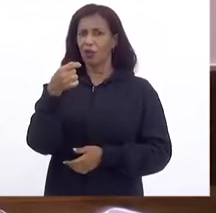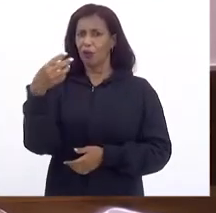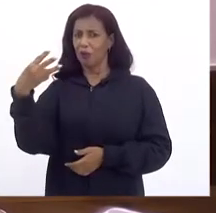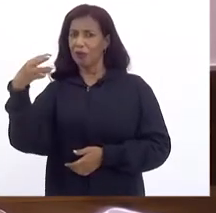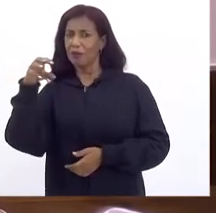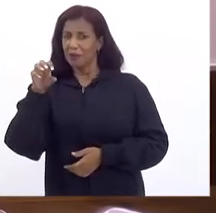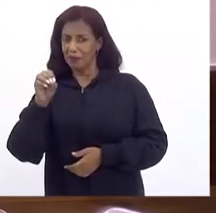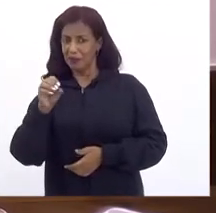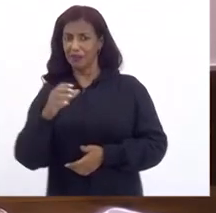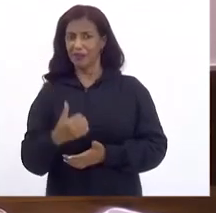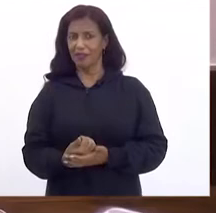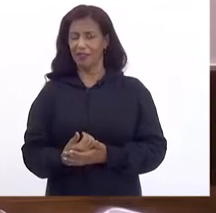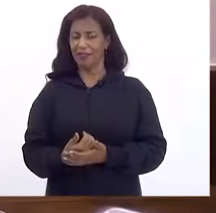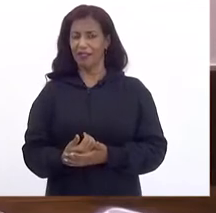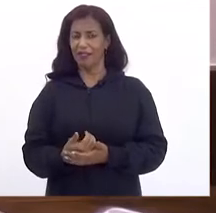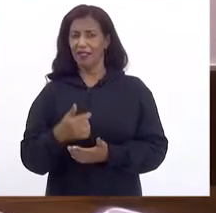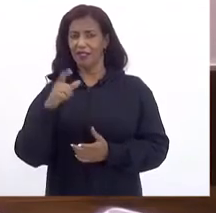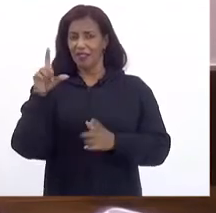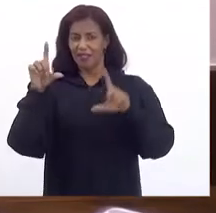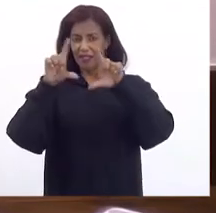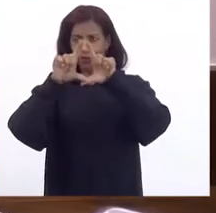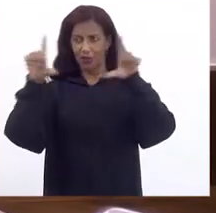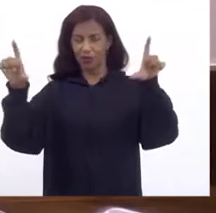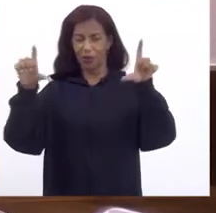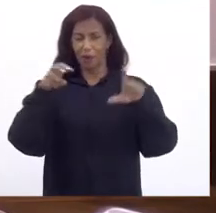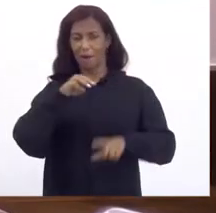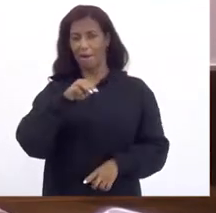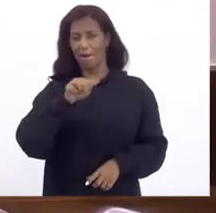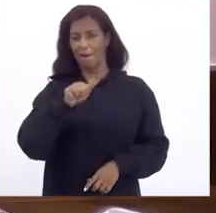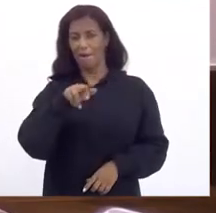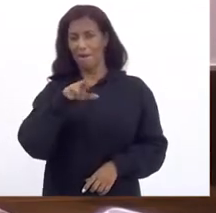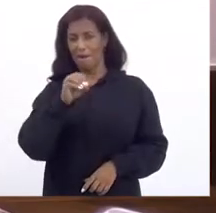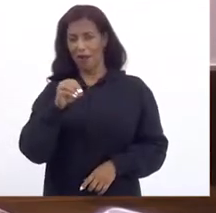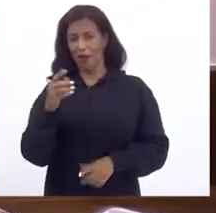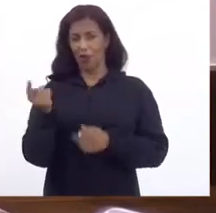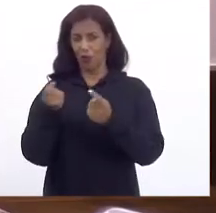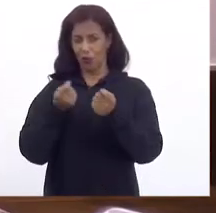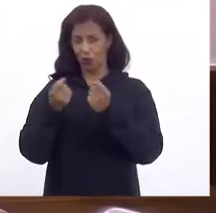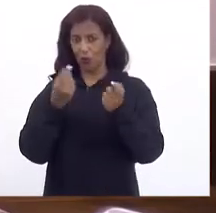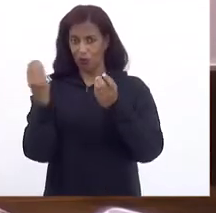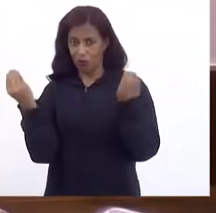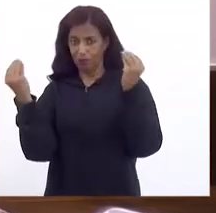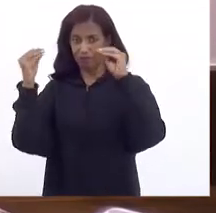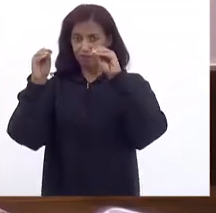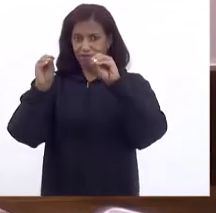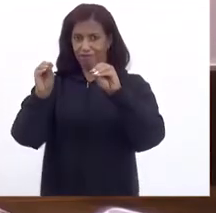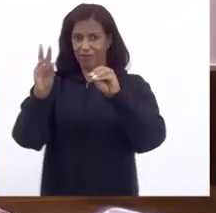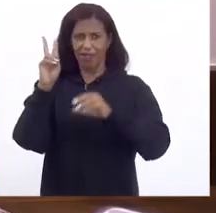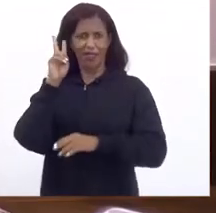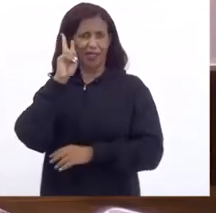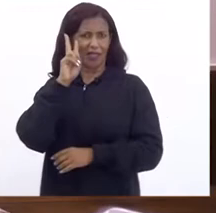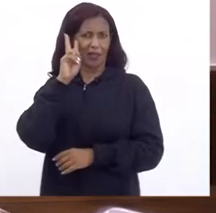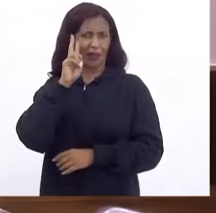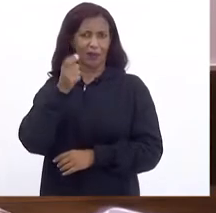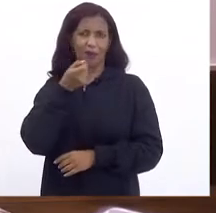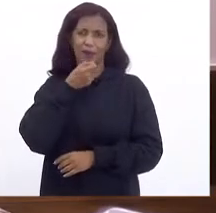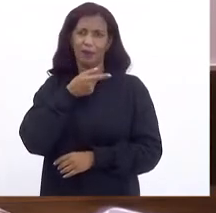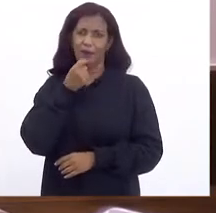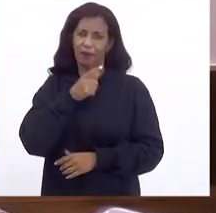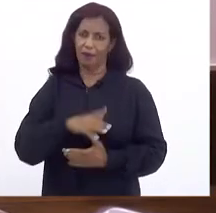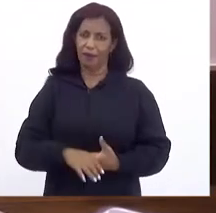E os parâmetros Macroeconômicos Que estão aqui Lançados É uma história De carochinha